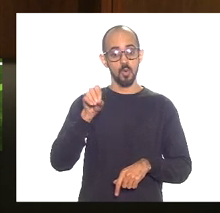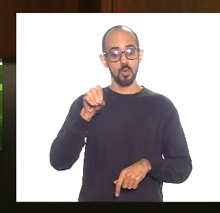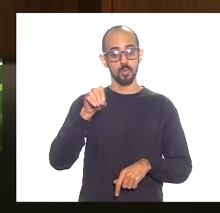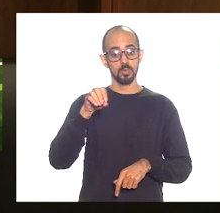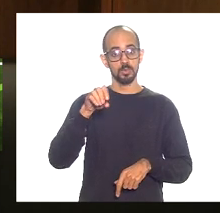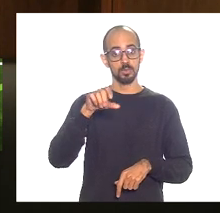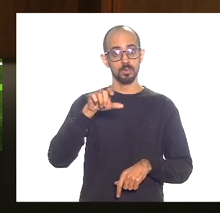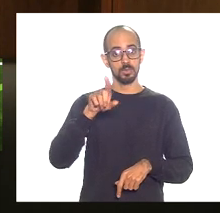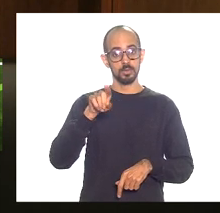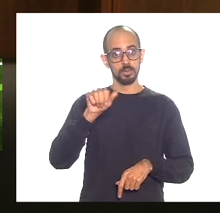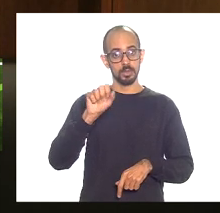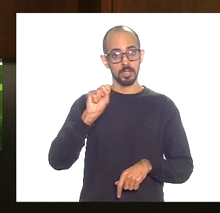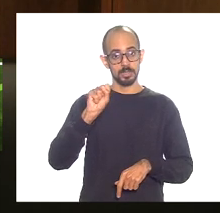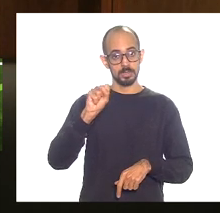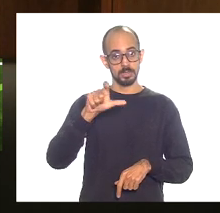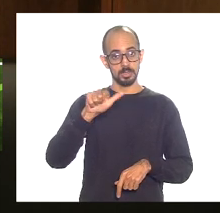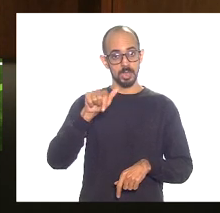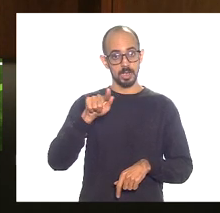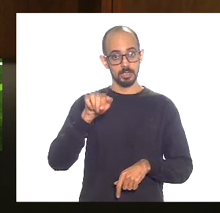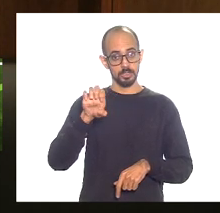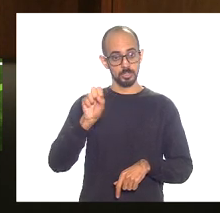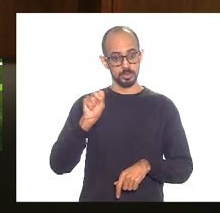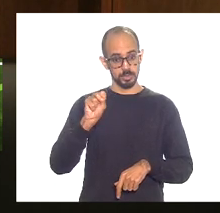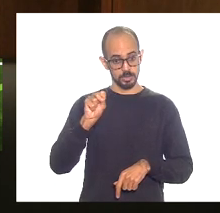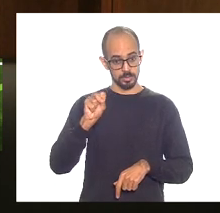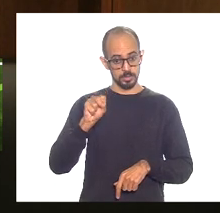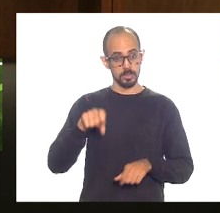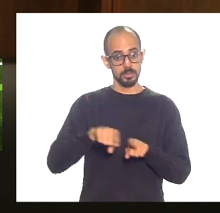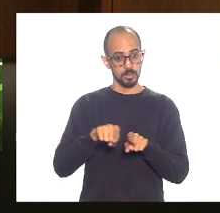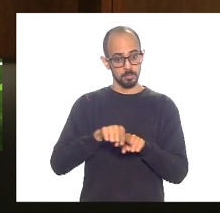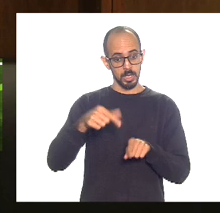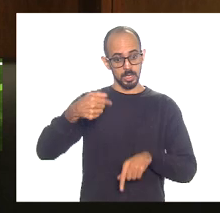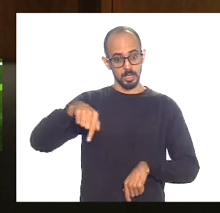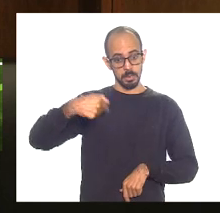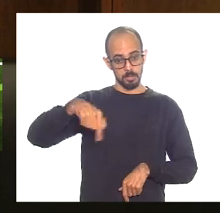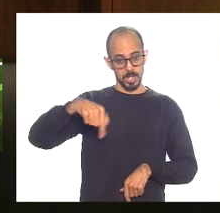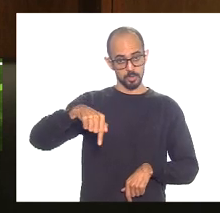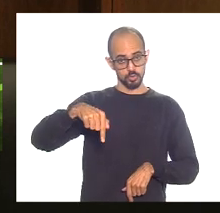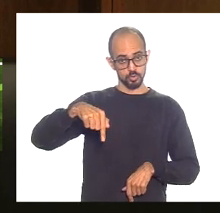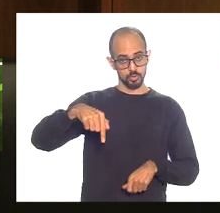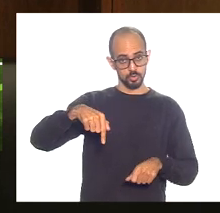Santana em Japeri e Rio dos Poços em Queimados e aí forma-se o Guandu